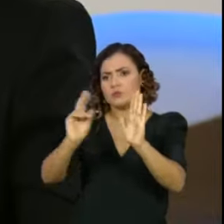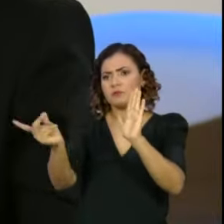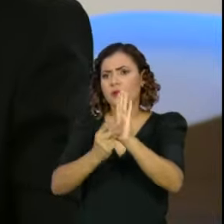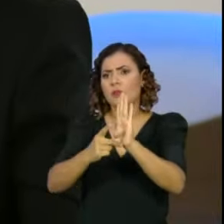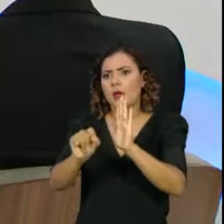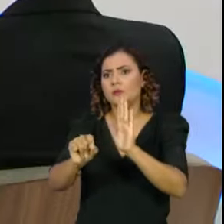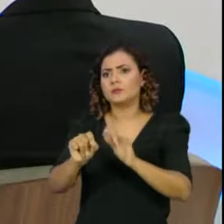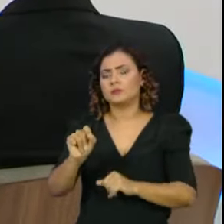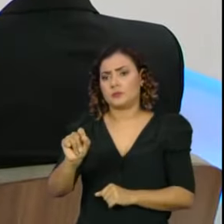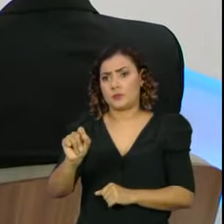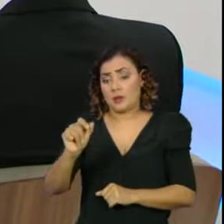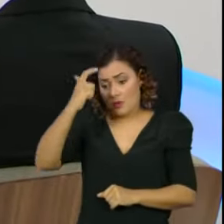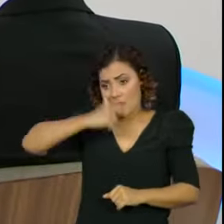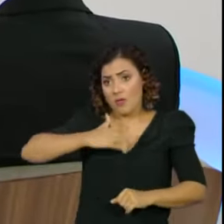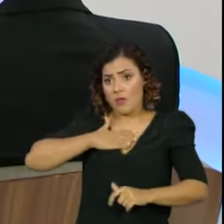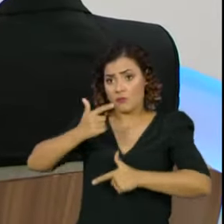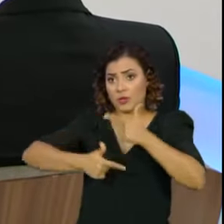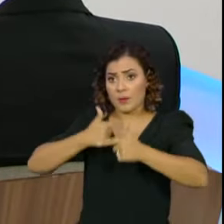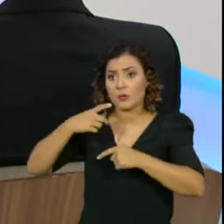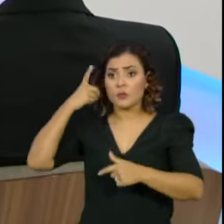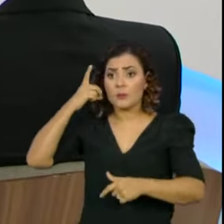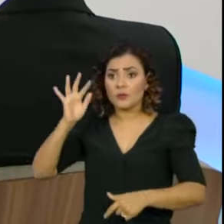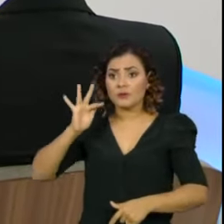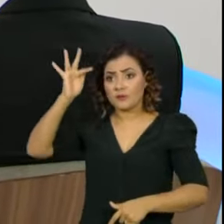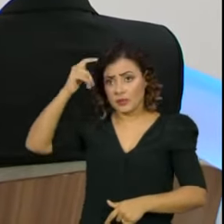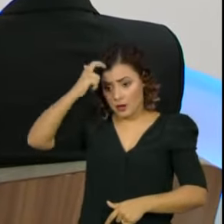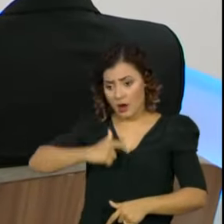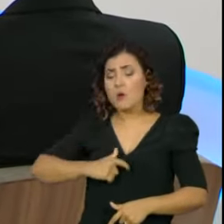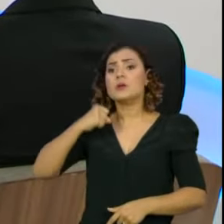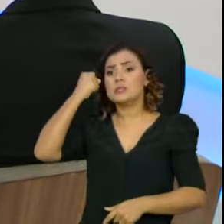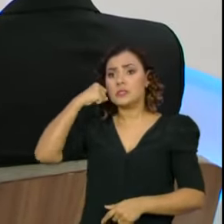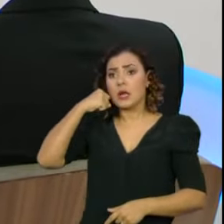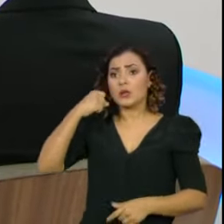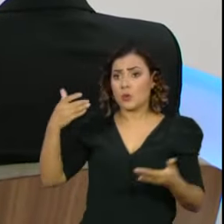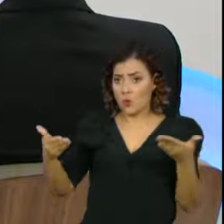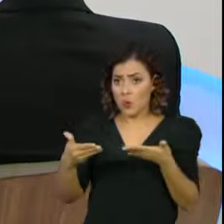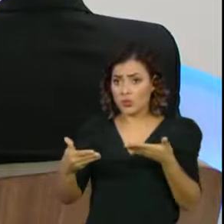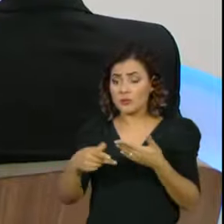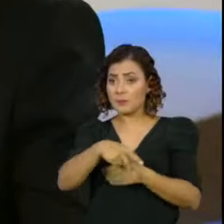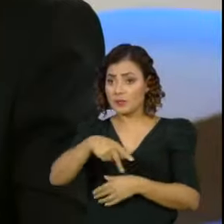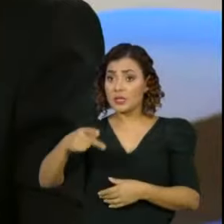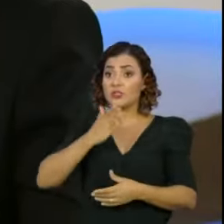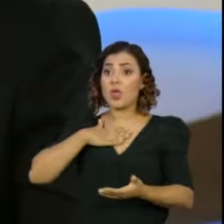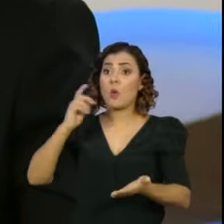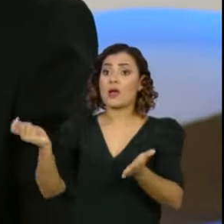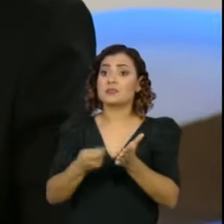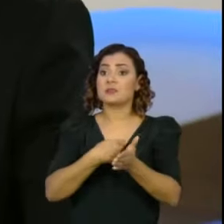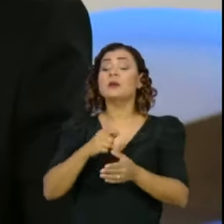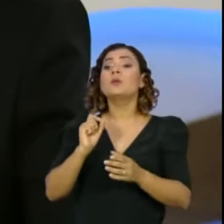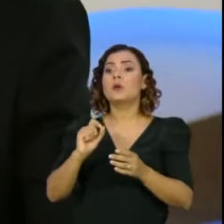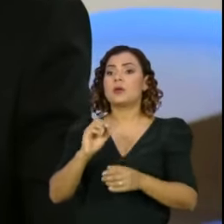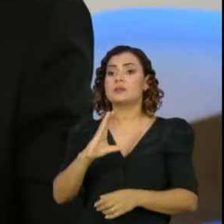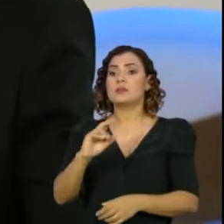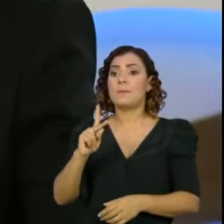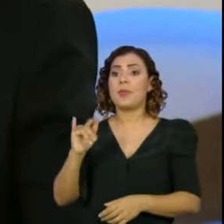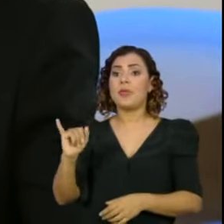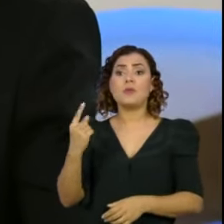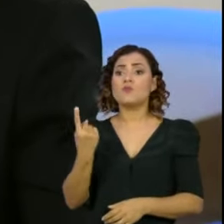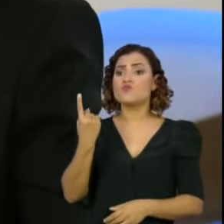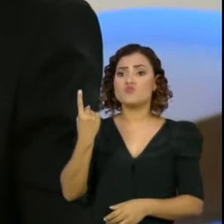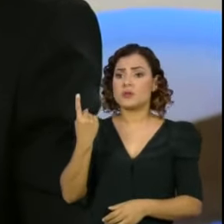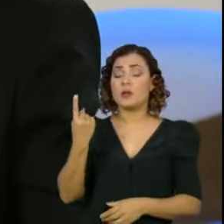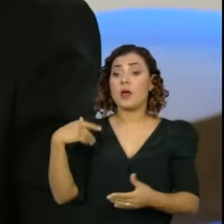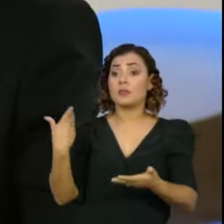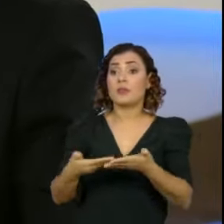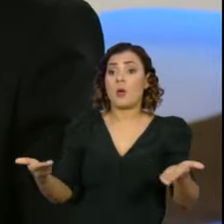eu, como parlamentar, como deputado federal e como senador da República, eu assinei uma única CPI, para a instalação de uma única CPI,